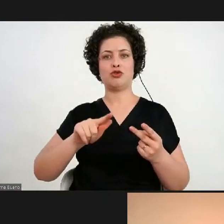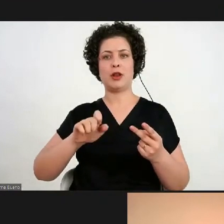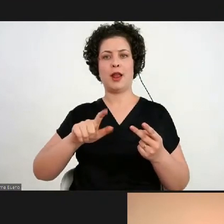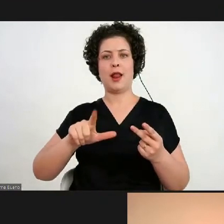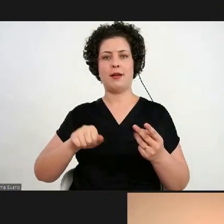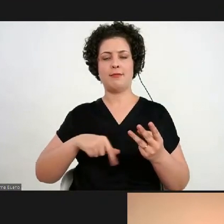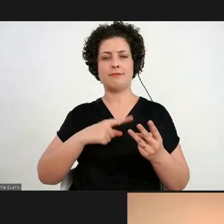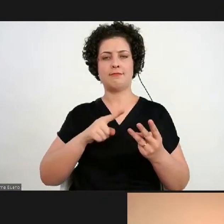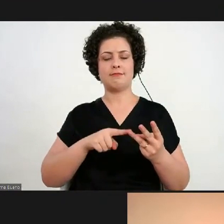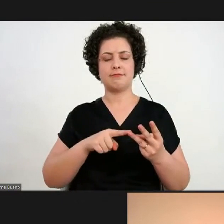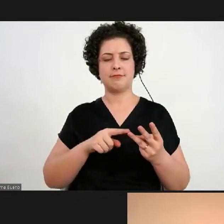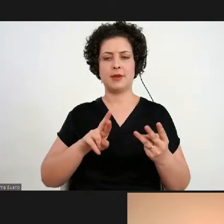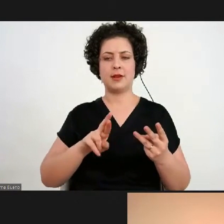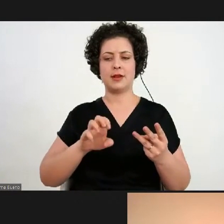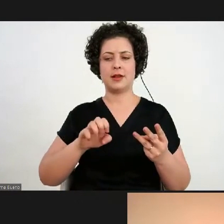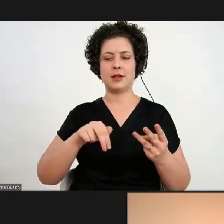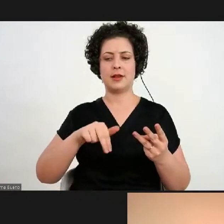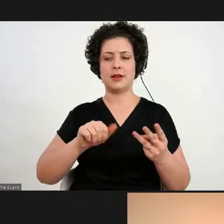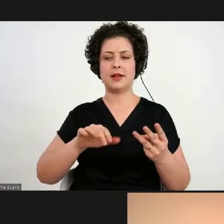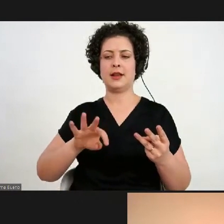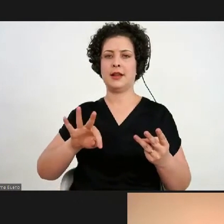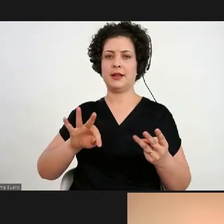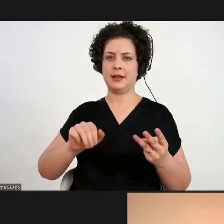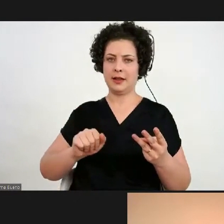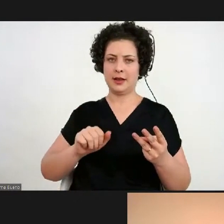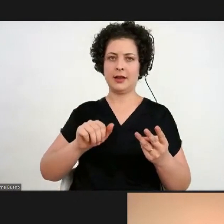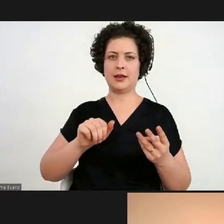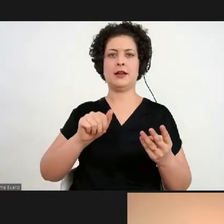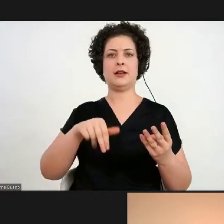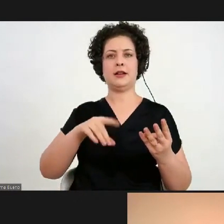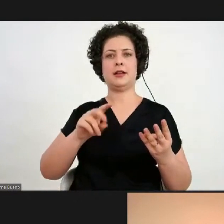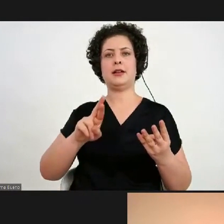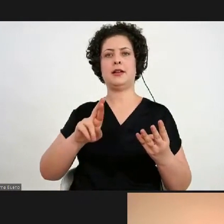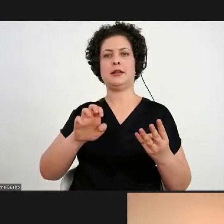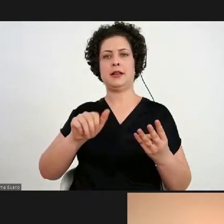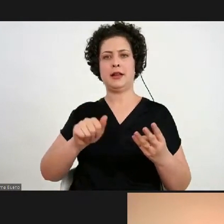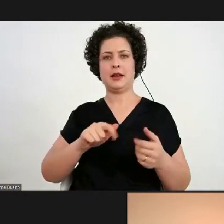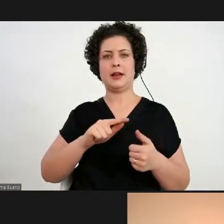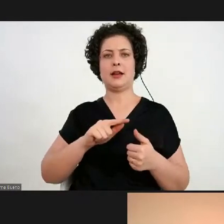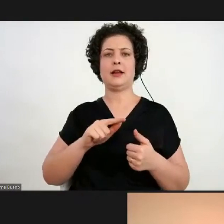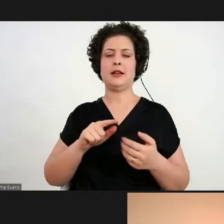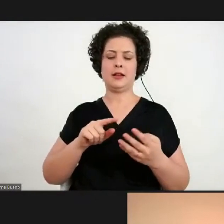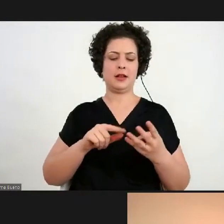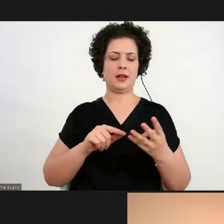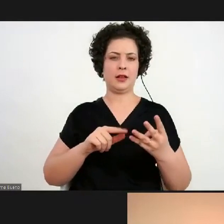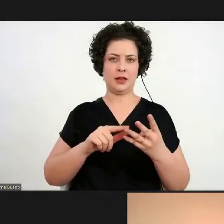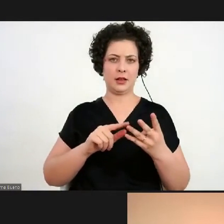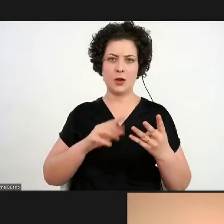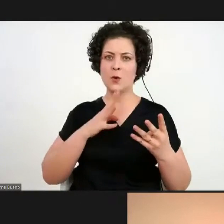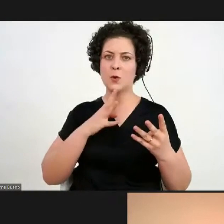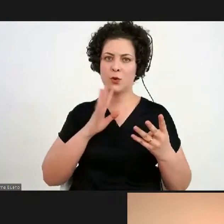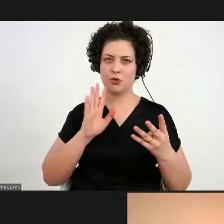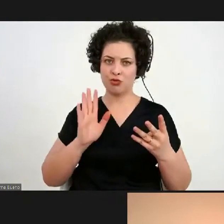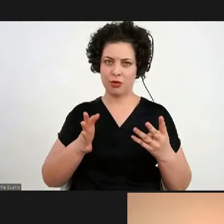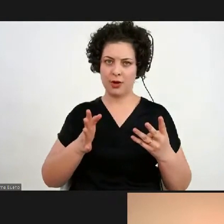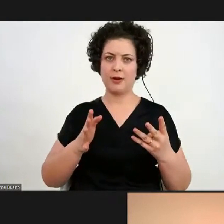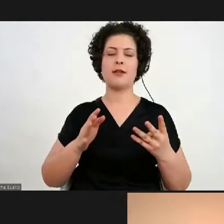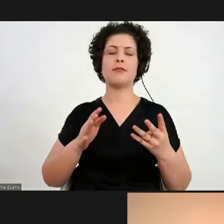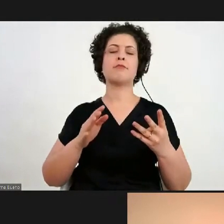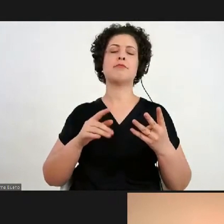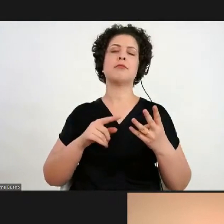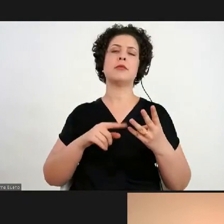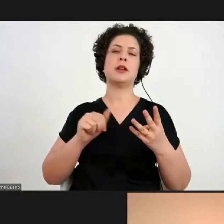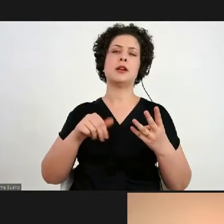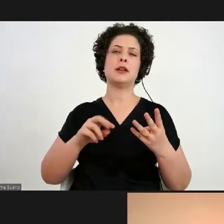Renata e a Andréa, que a Mariângela e a Renata vocês conheceram, a Andréa não pode estar conosco,